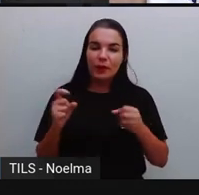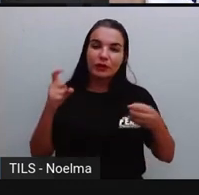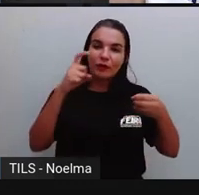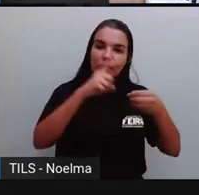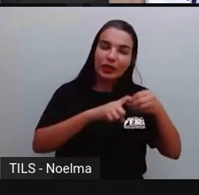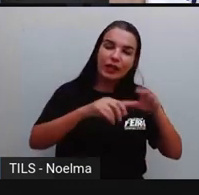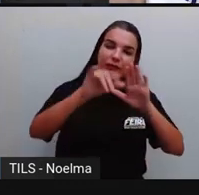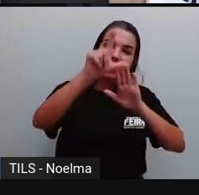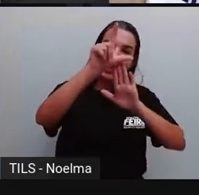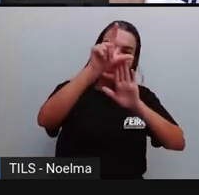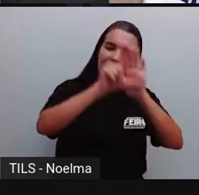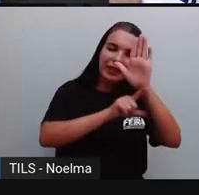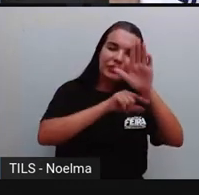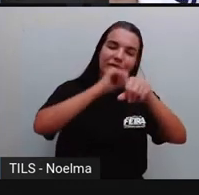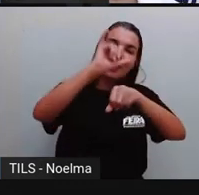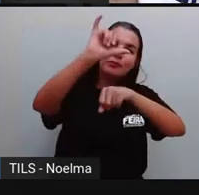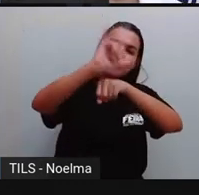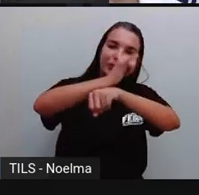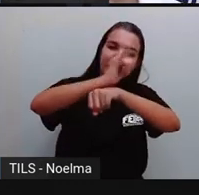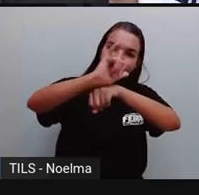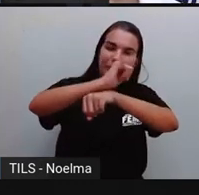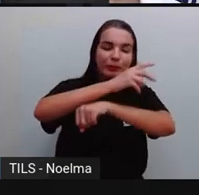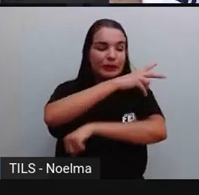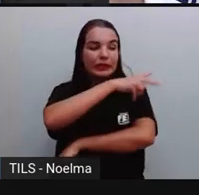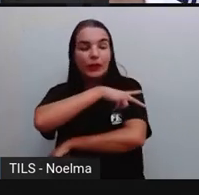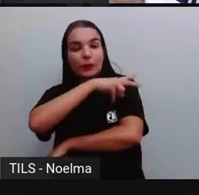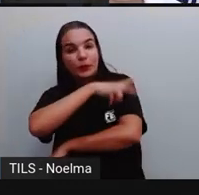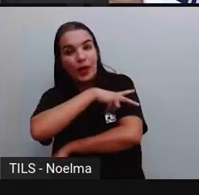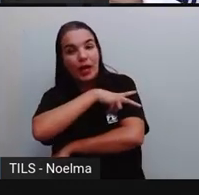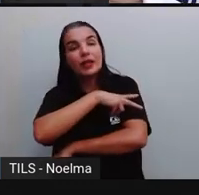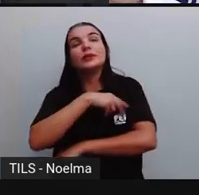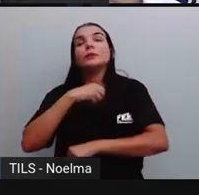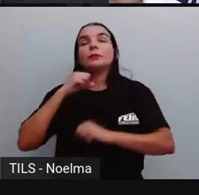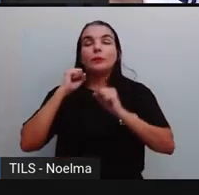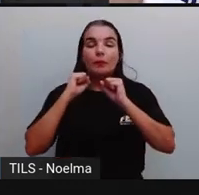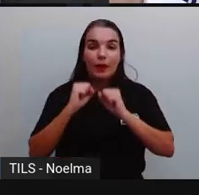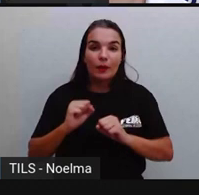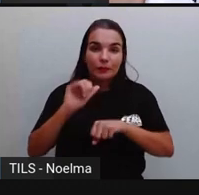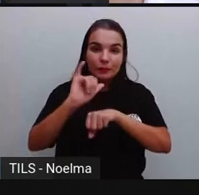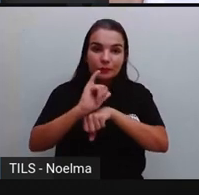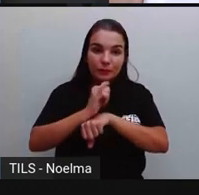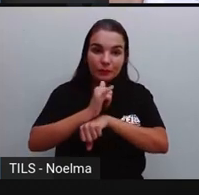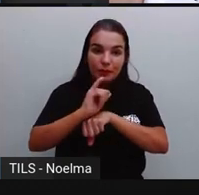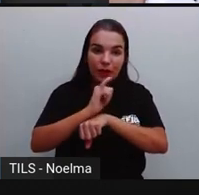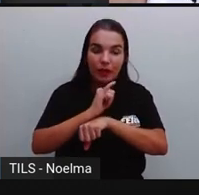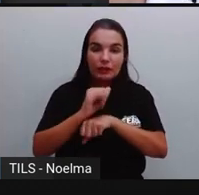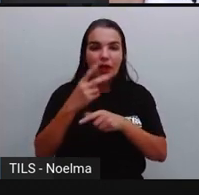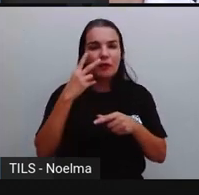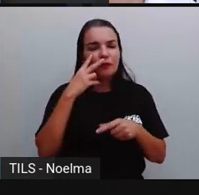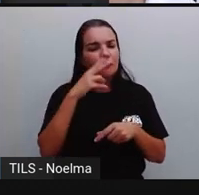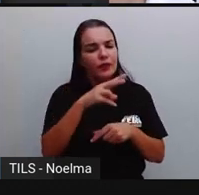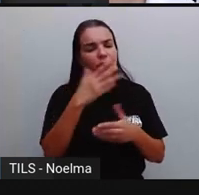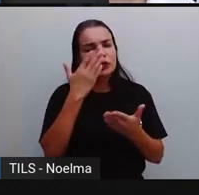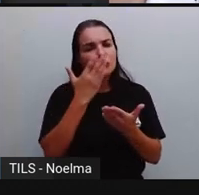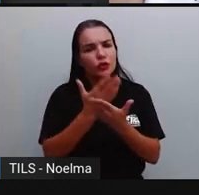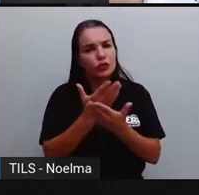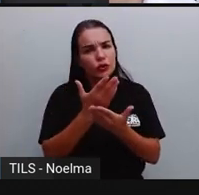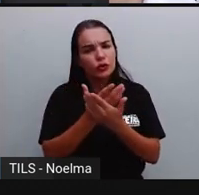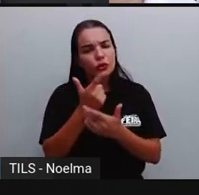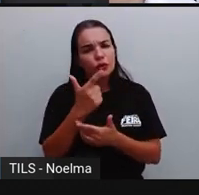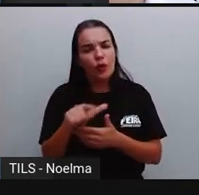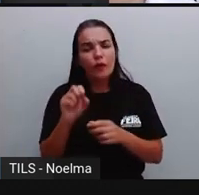na aula lá na playlist do segundo ano no nosso canal no YouTube, tá? Assistir a aula novamente ou